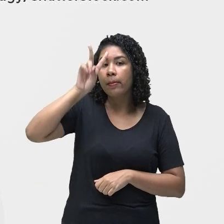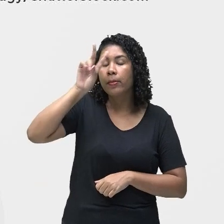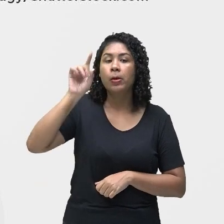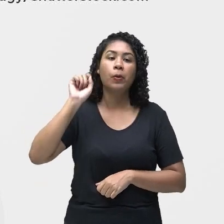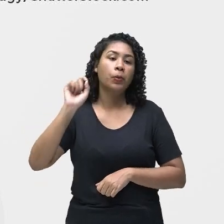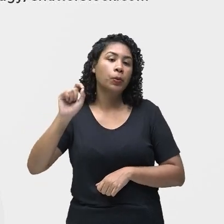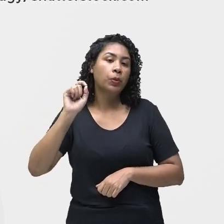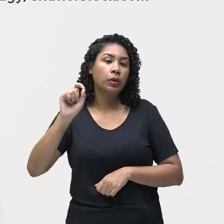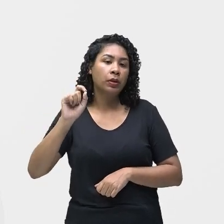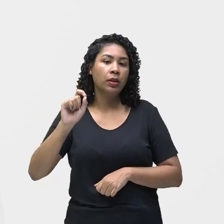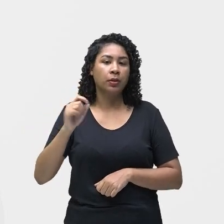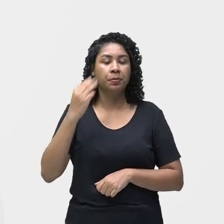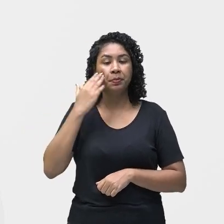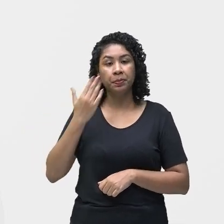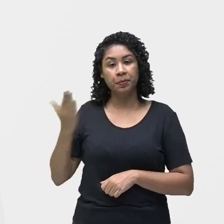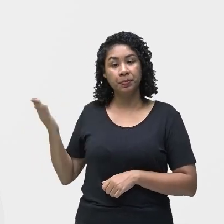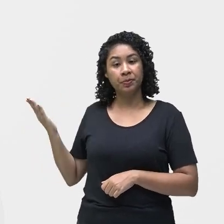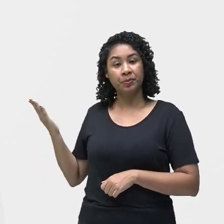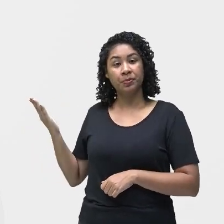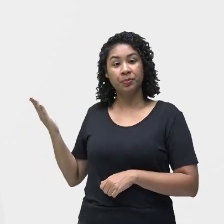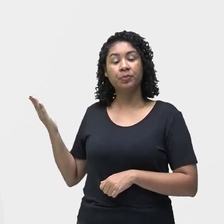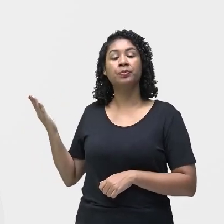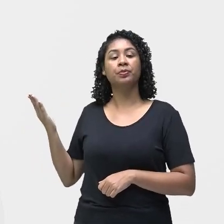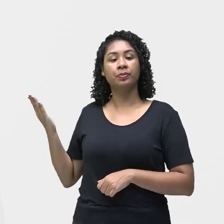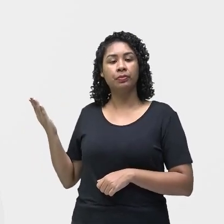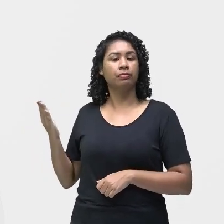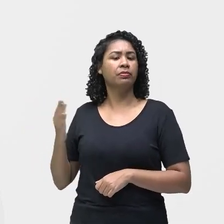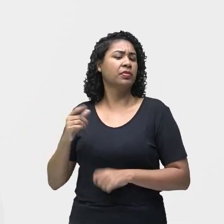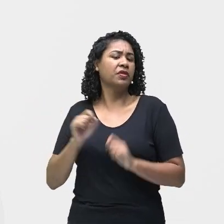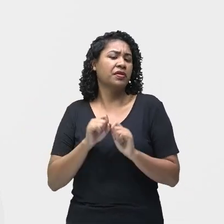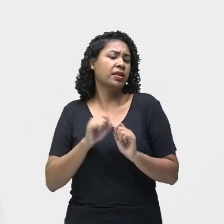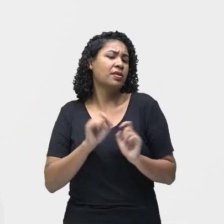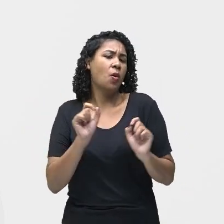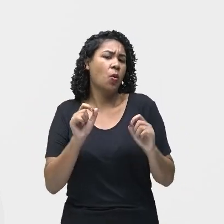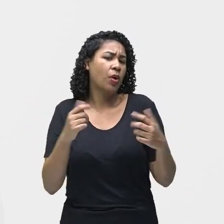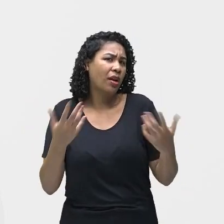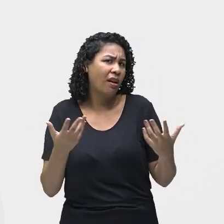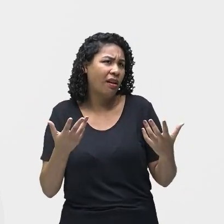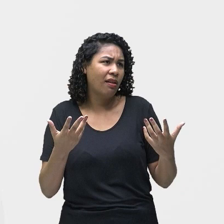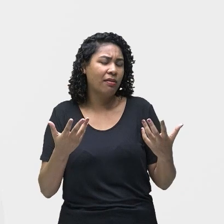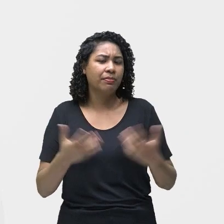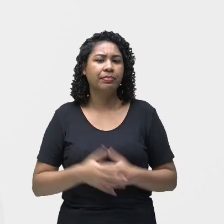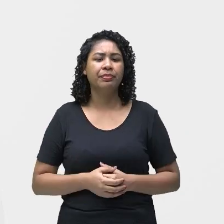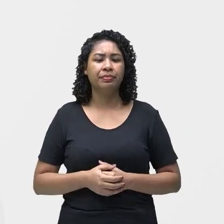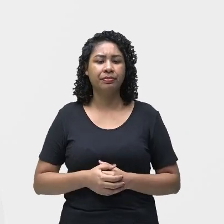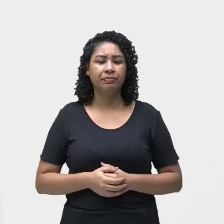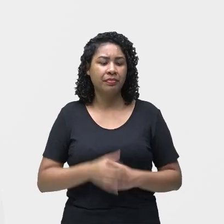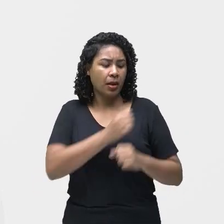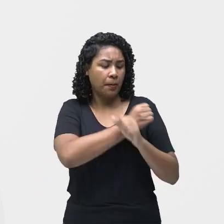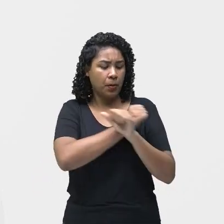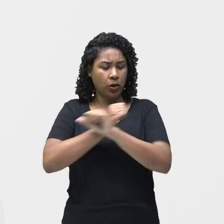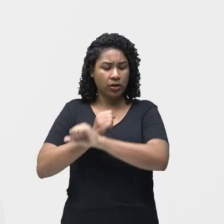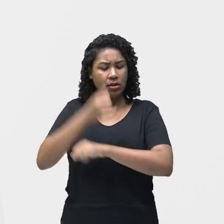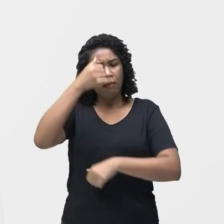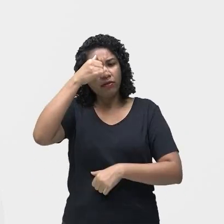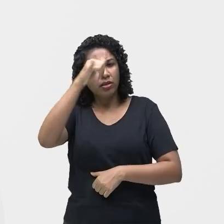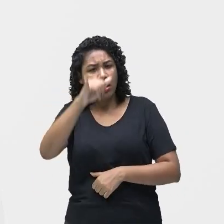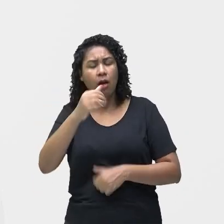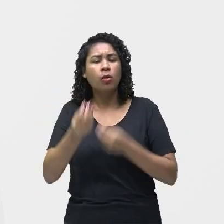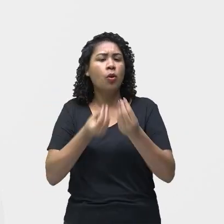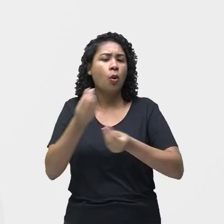nessa nossa próxima imagem, o que fazer, né? Para se prevenir dessas doenças.